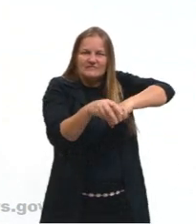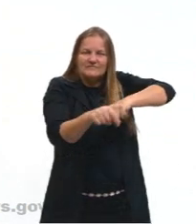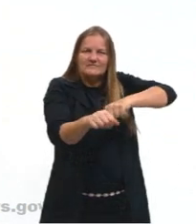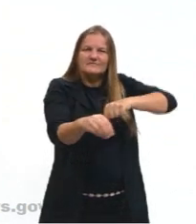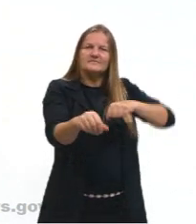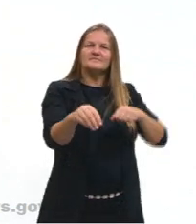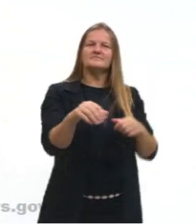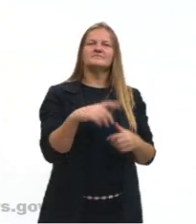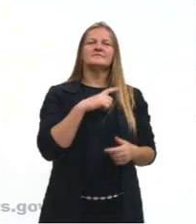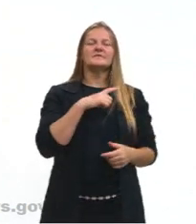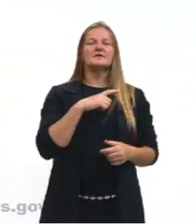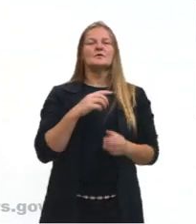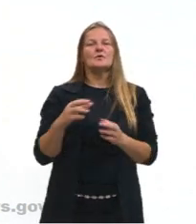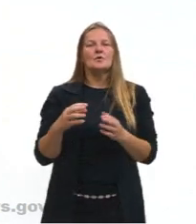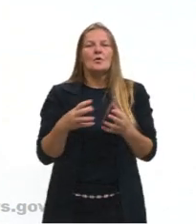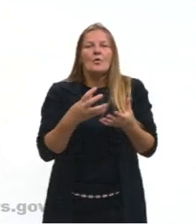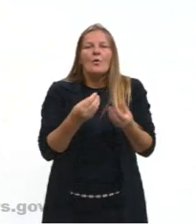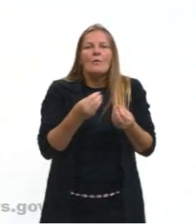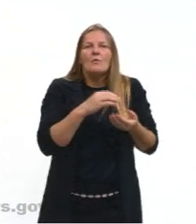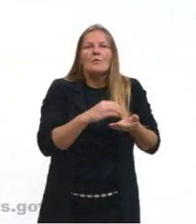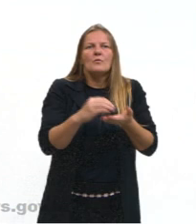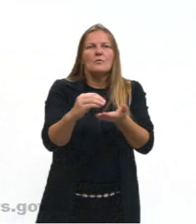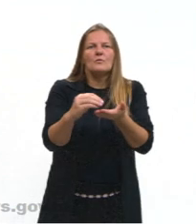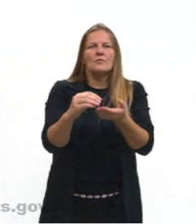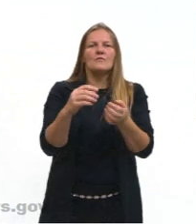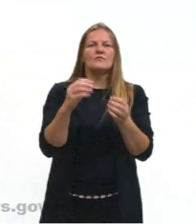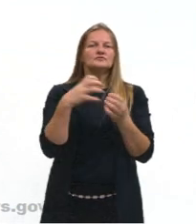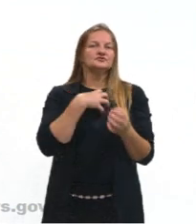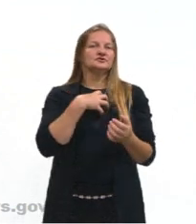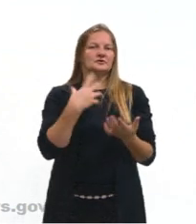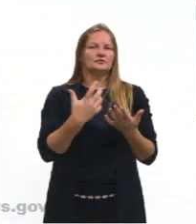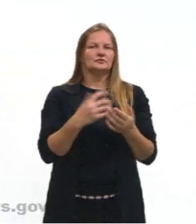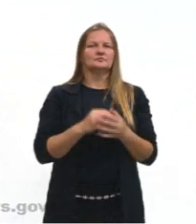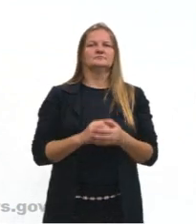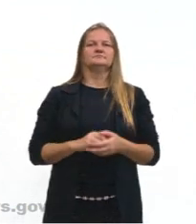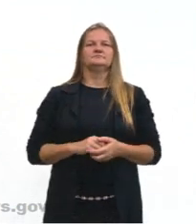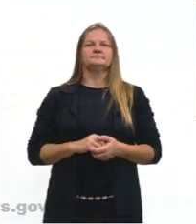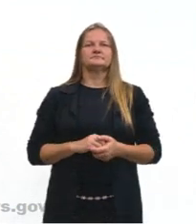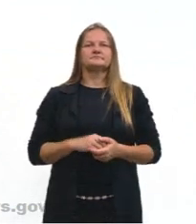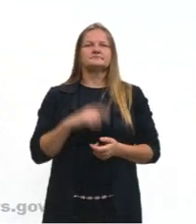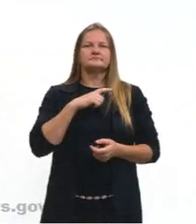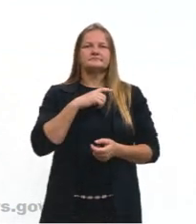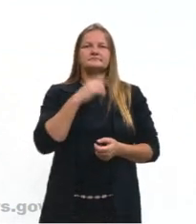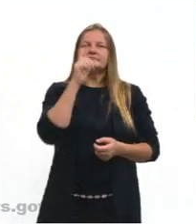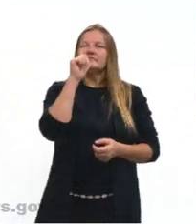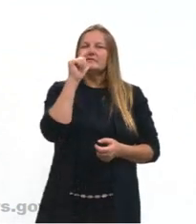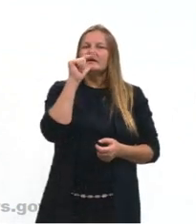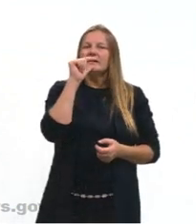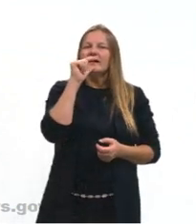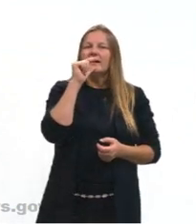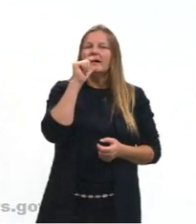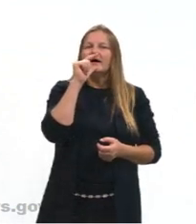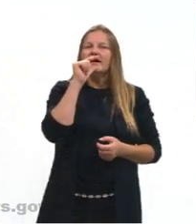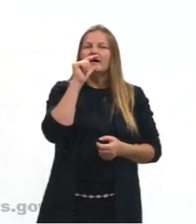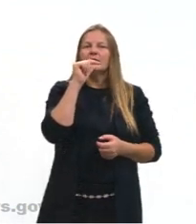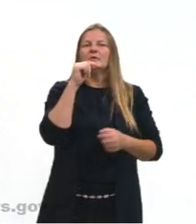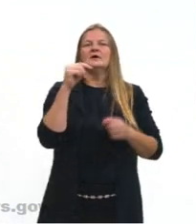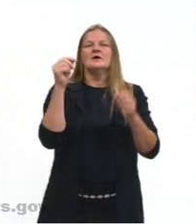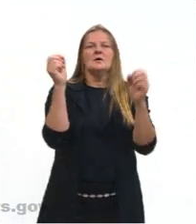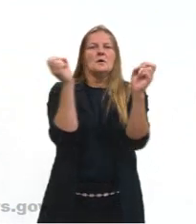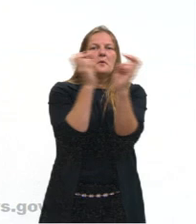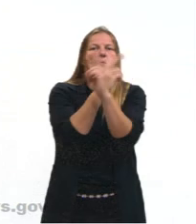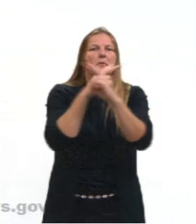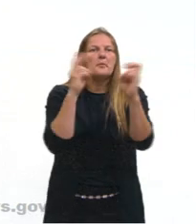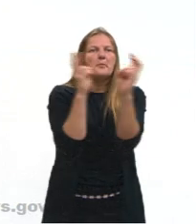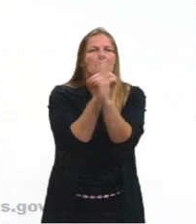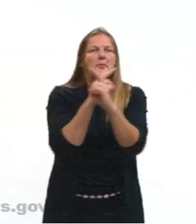E aí, agora, nós vamos carregar. Ele tem várias formas, né? De ser carregado, seja pela água, né? Pelo vento.